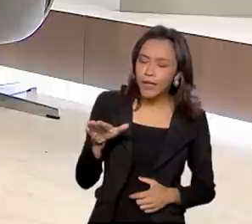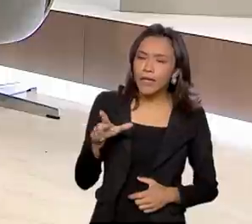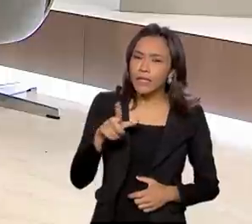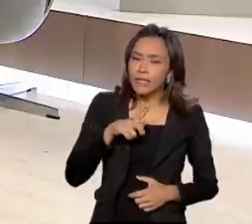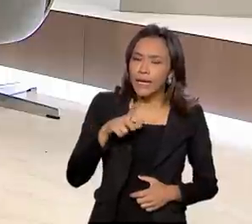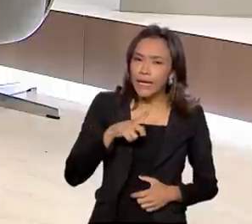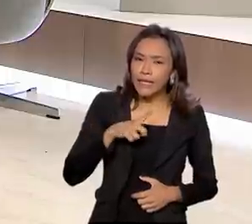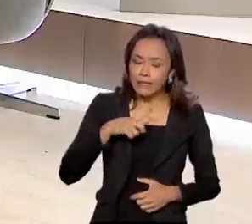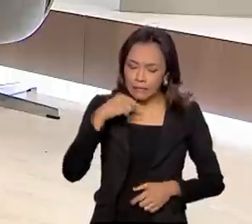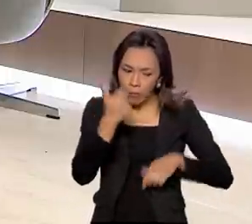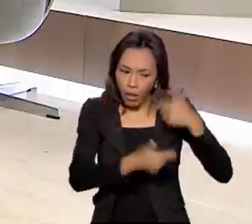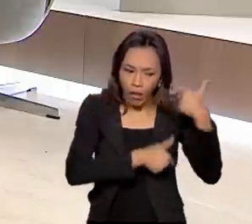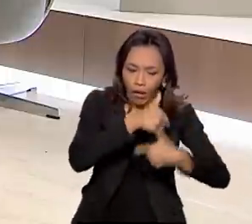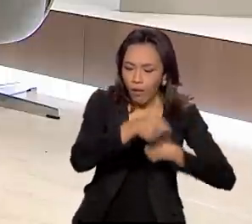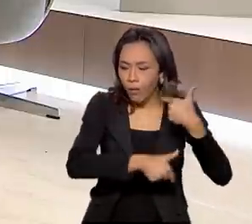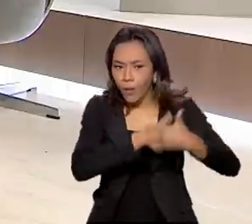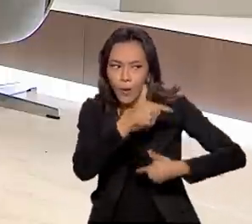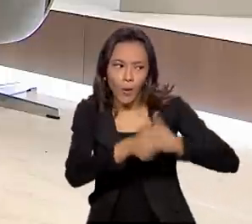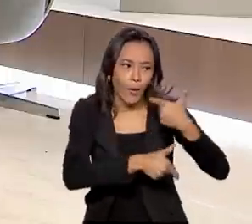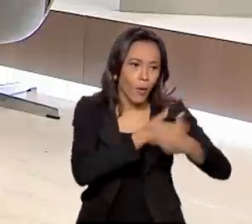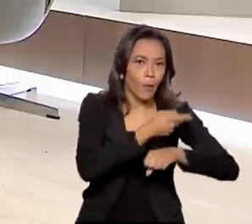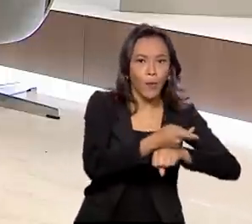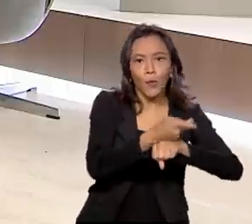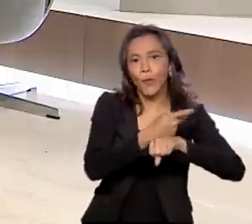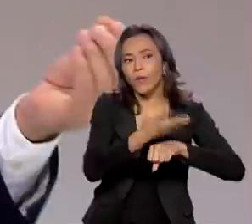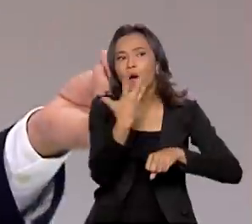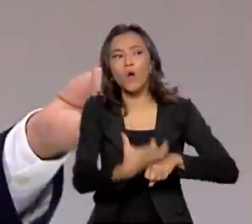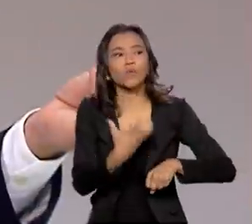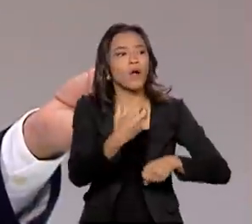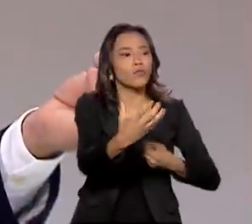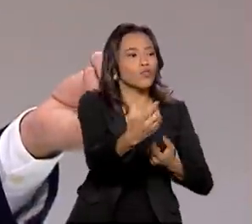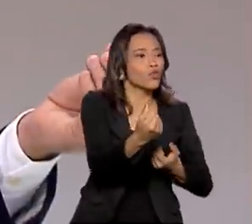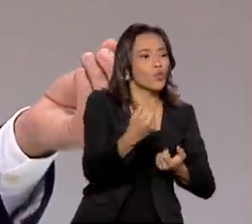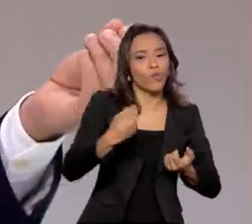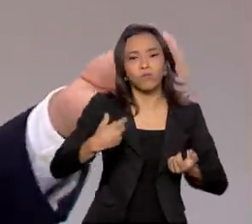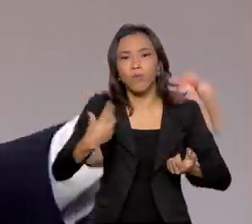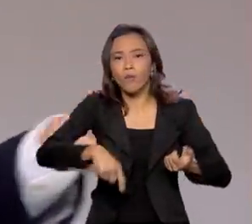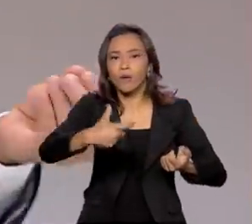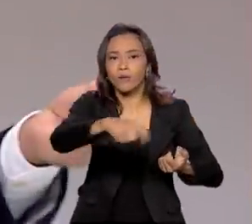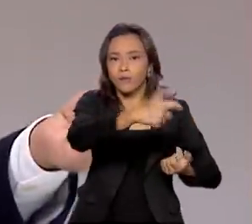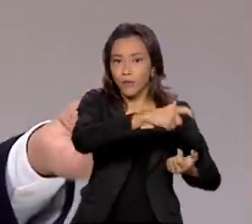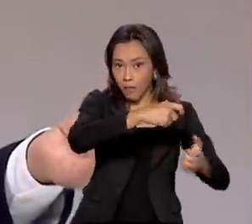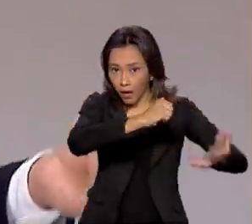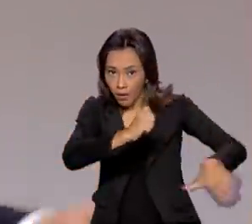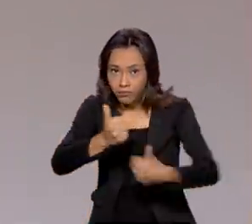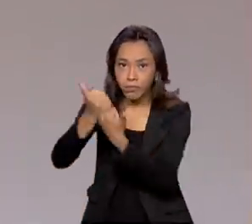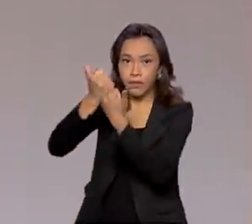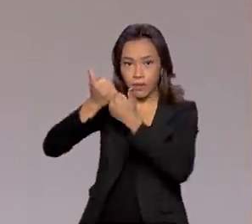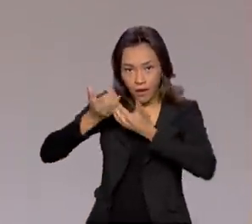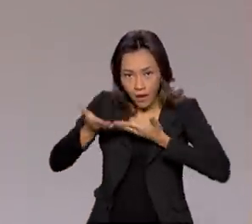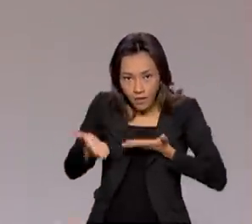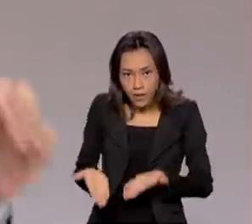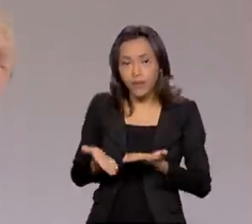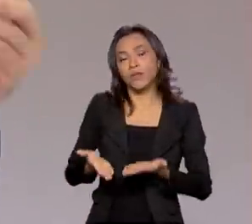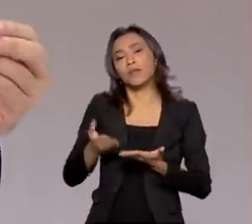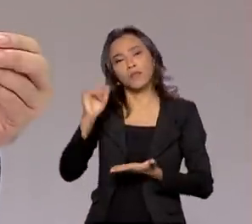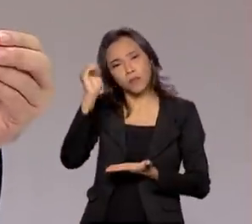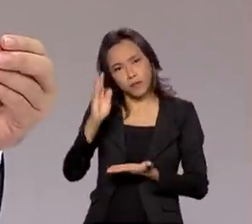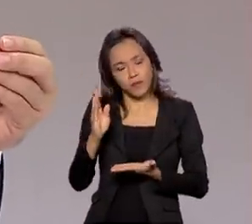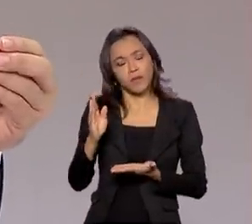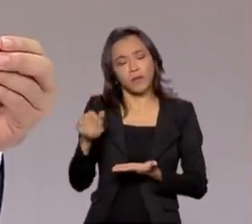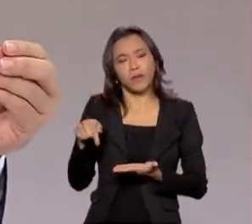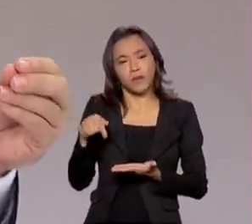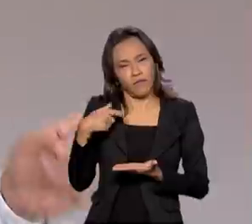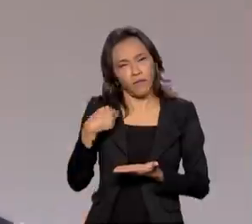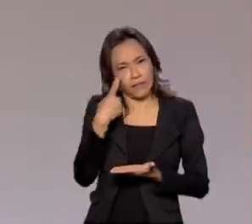uma fonte financeira que ainda não foi aprovada, mas está em vias de se aprovar para alicerçar o Auxílio Brasil. Foi uma engenharia